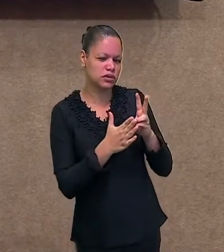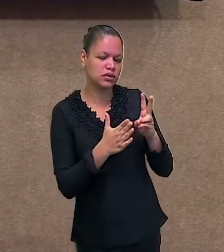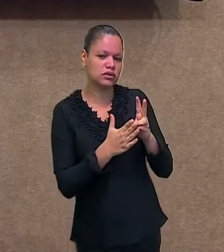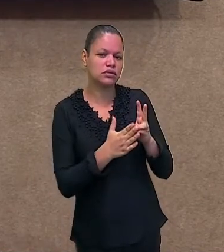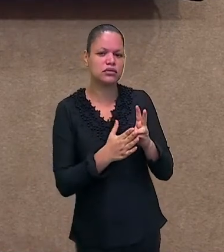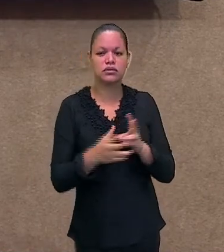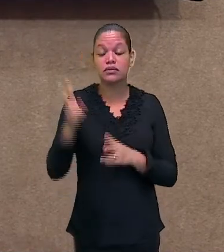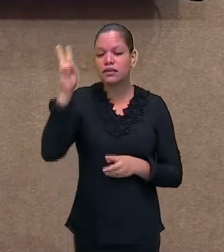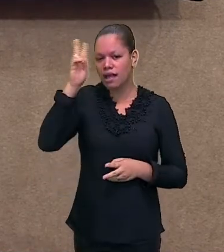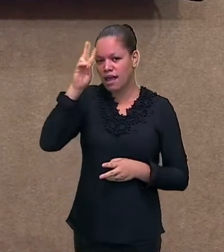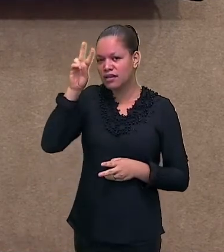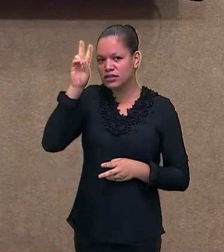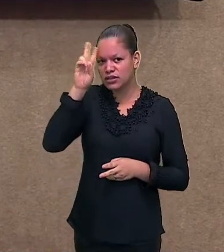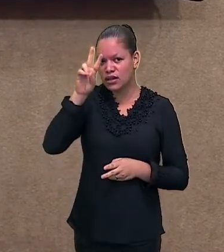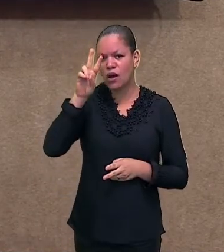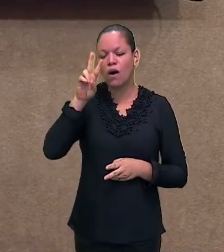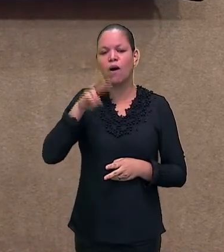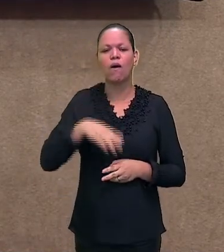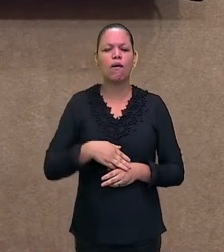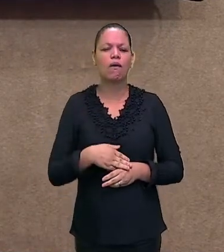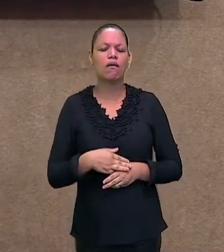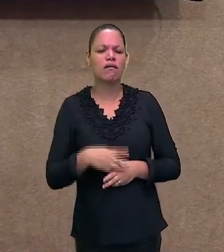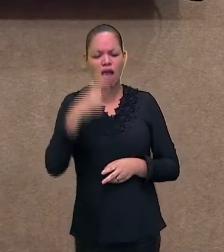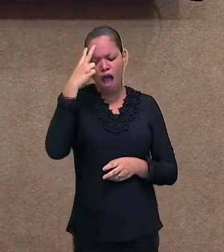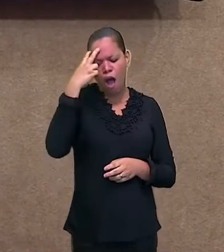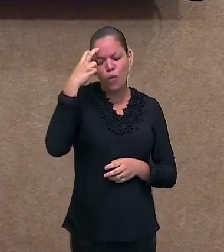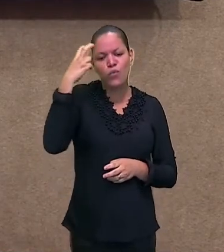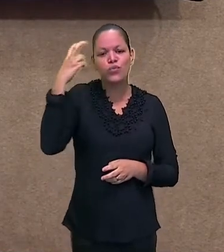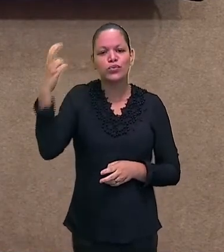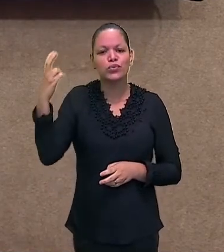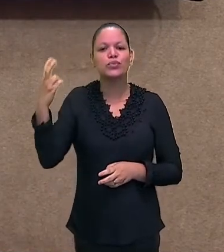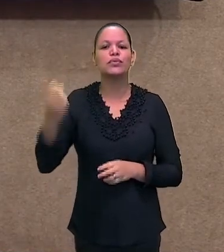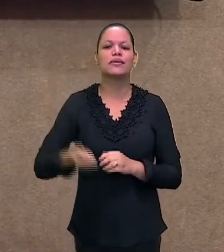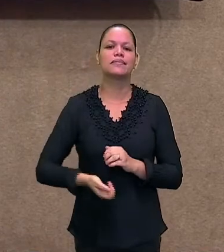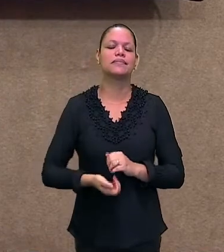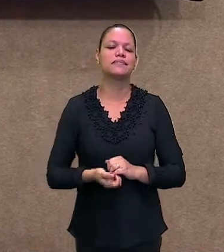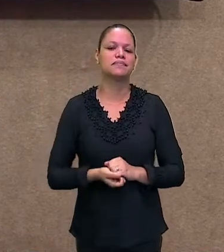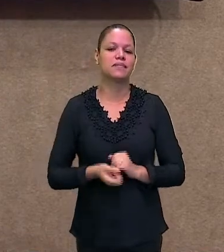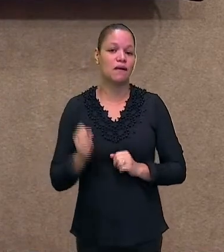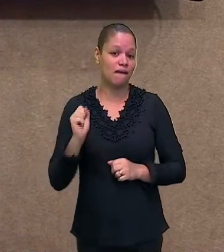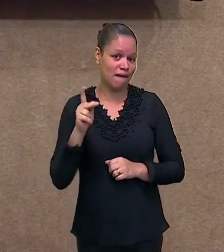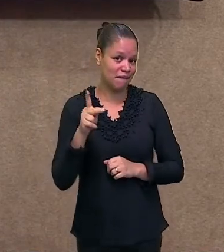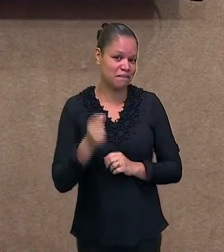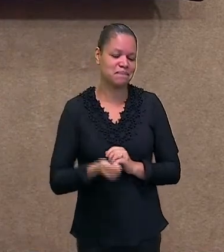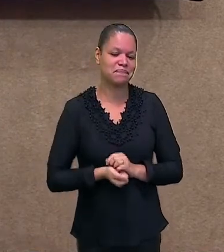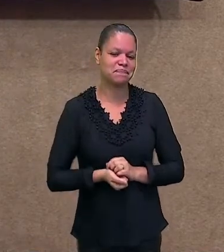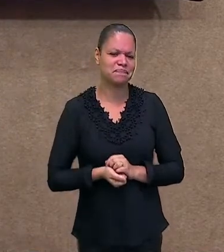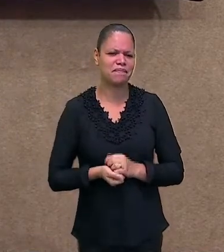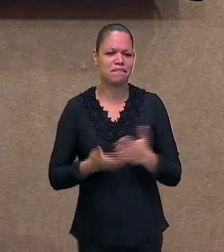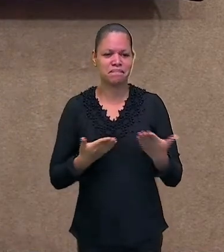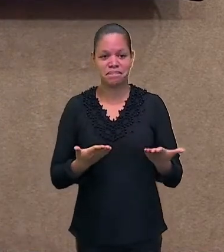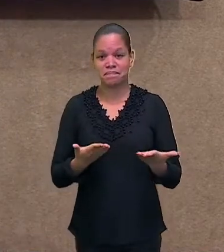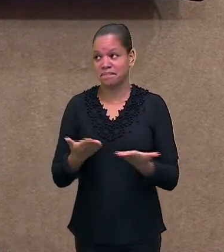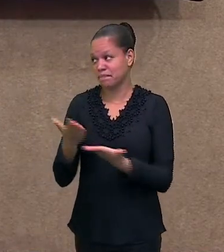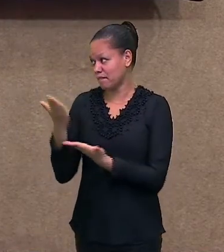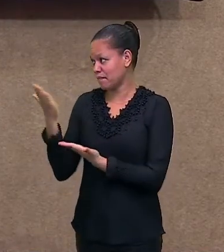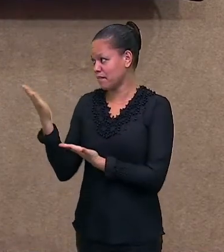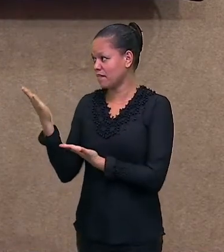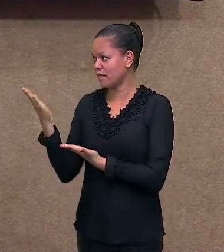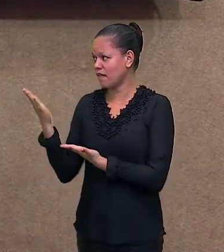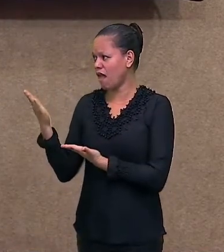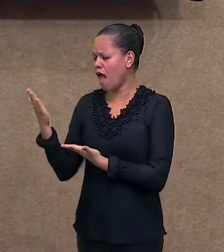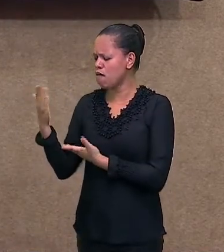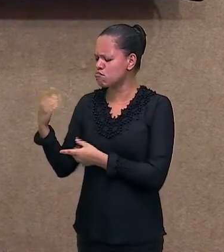esquecida, para que a cultura deles não fique esquecida. Ok? Vamos lá. Heranças